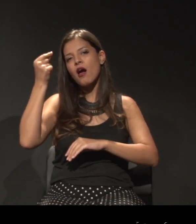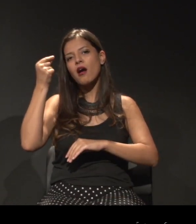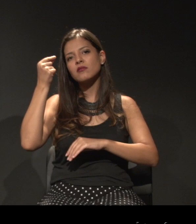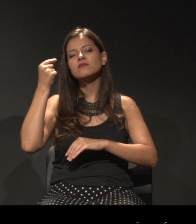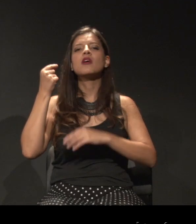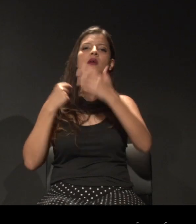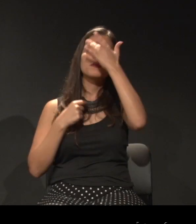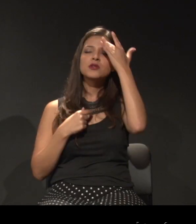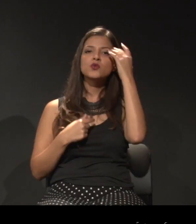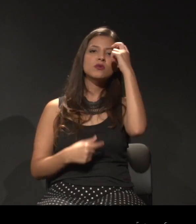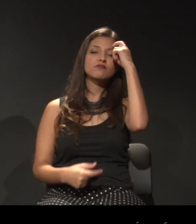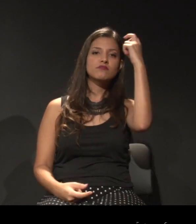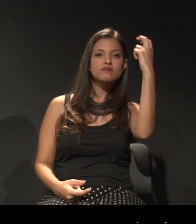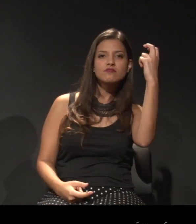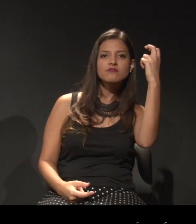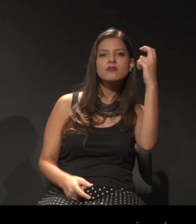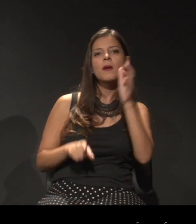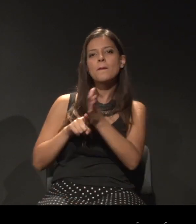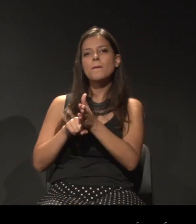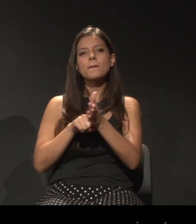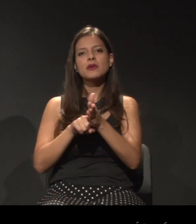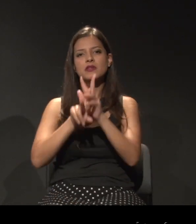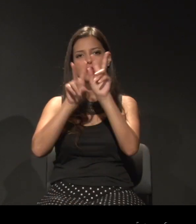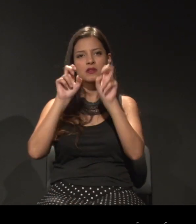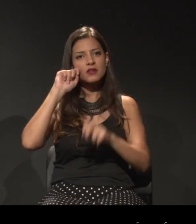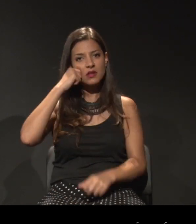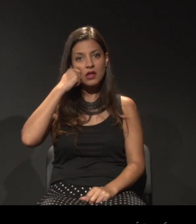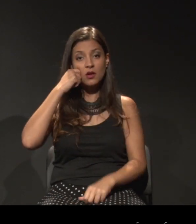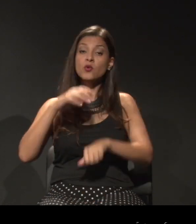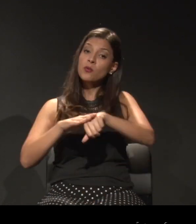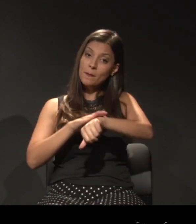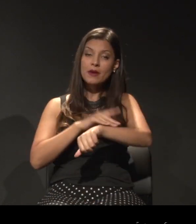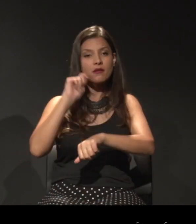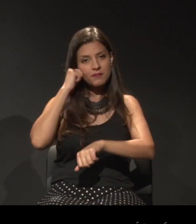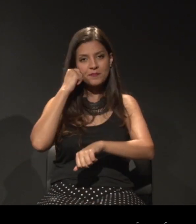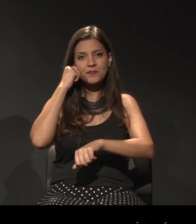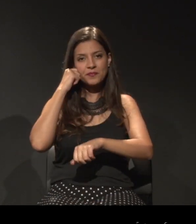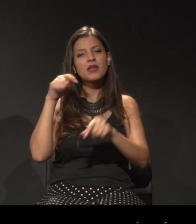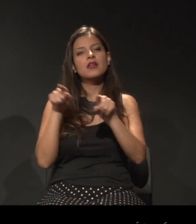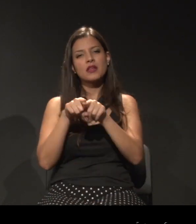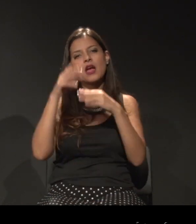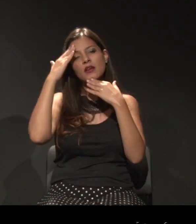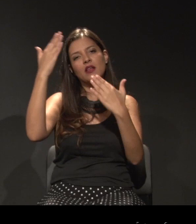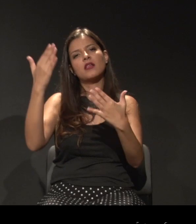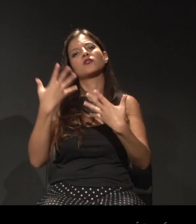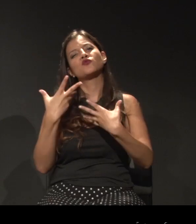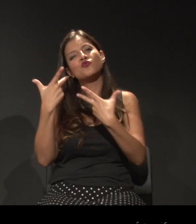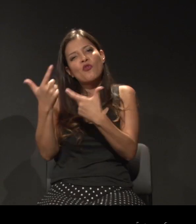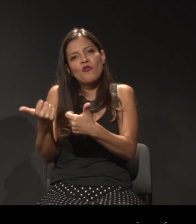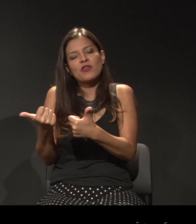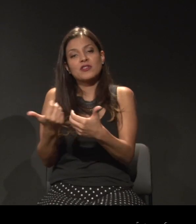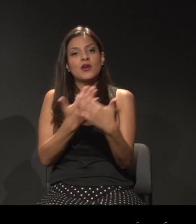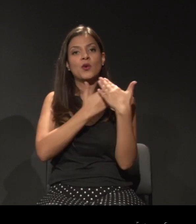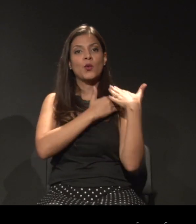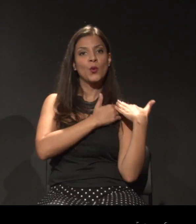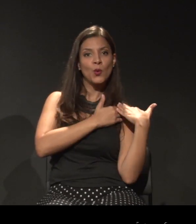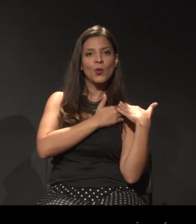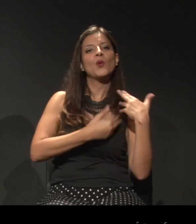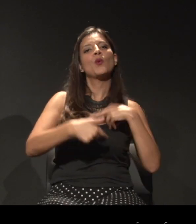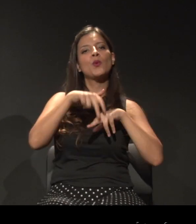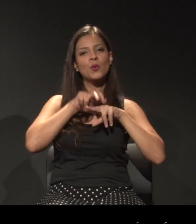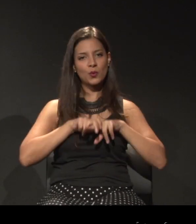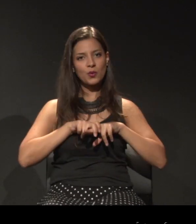intelectuais e pesquisadores negros. E agradeço também ao convite. É muita responsabilidade estar aqui. Por isso que eu